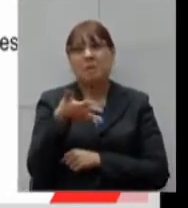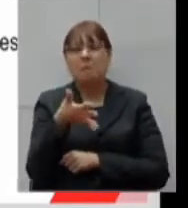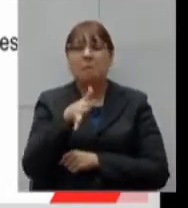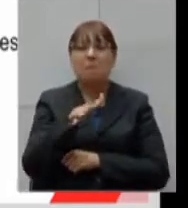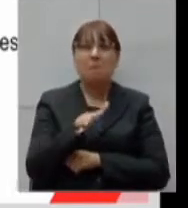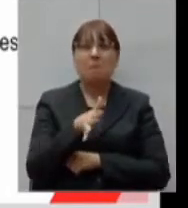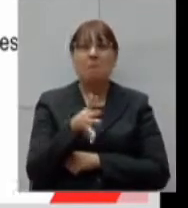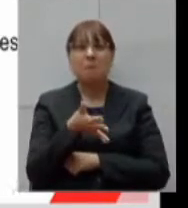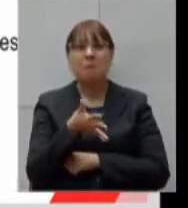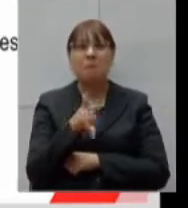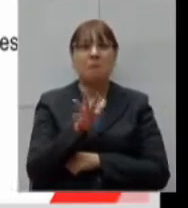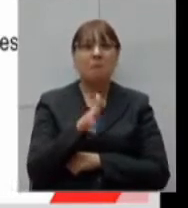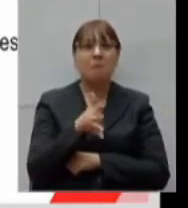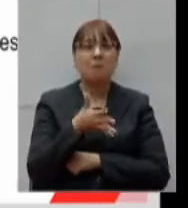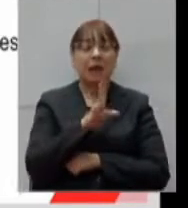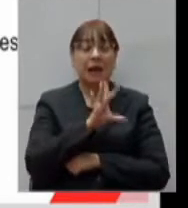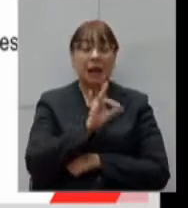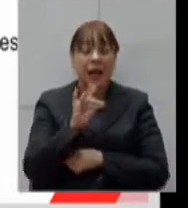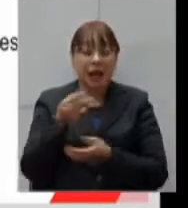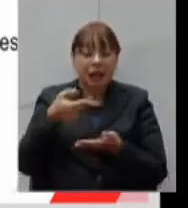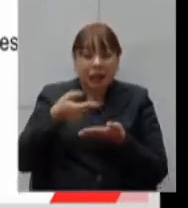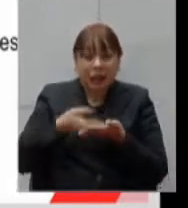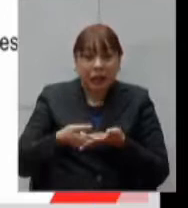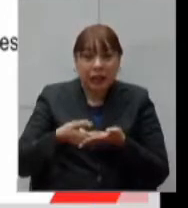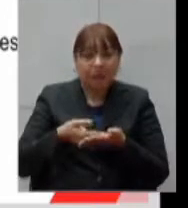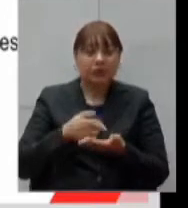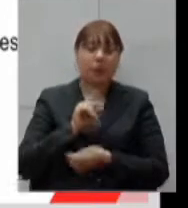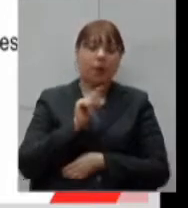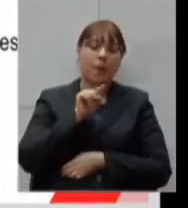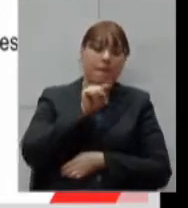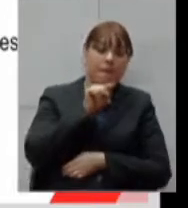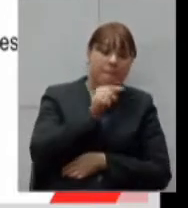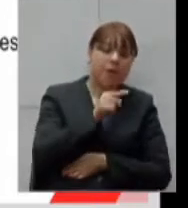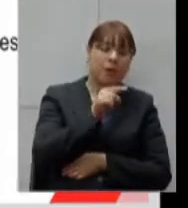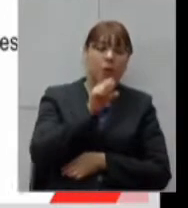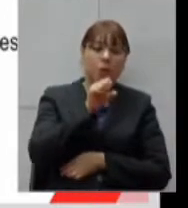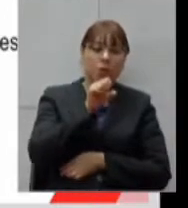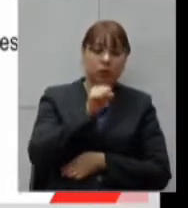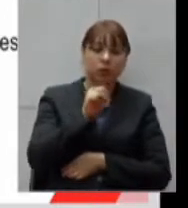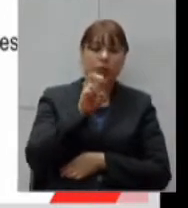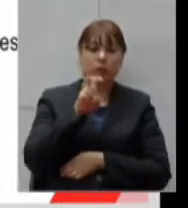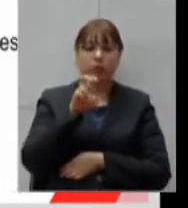por leito de R$.850?